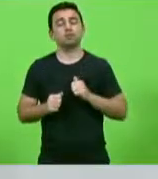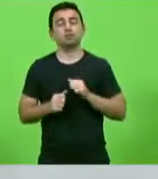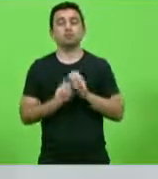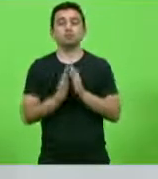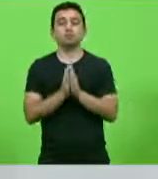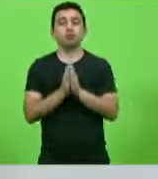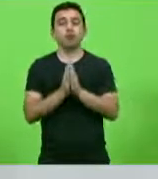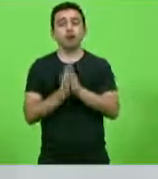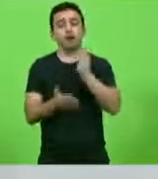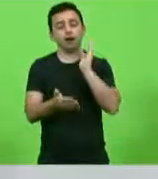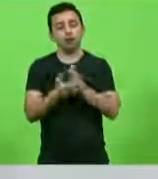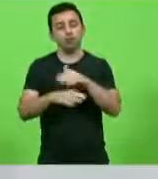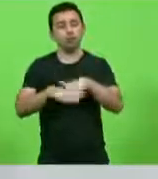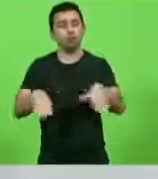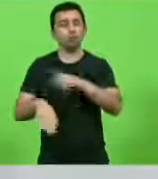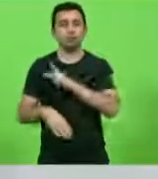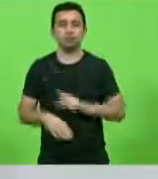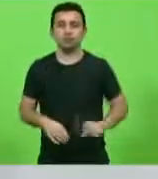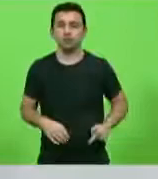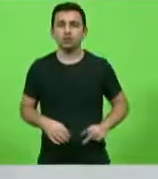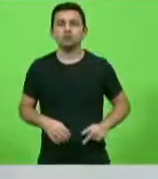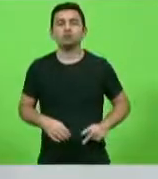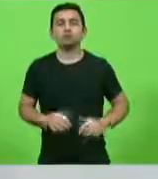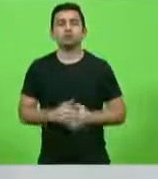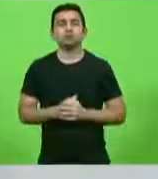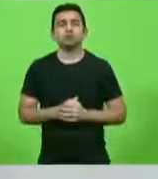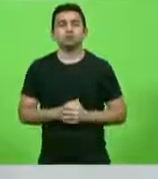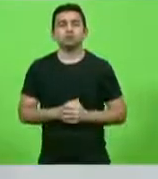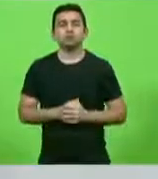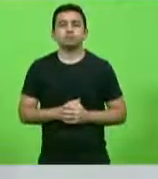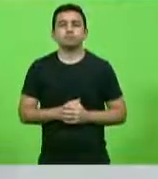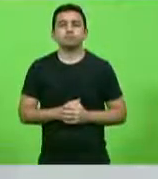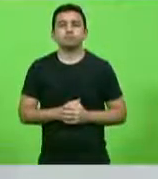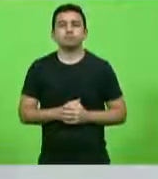legado desse presidente e a gente viva novos tempos no Brasil. Obrigado.